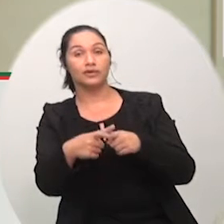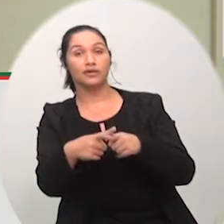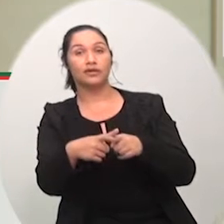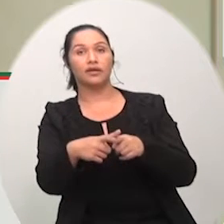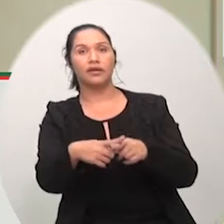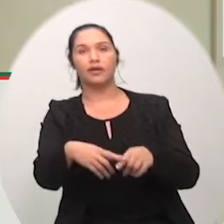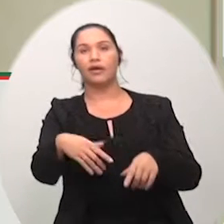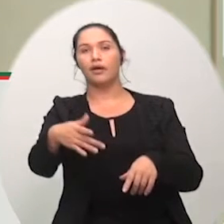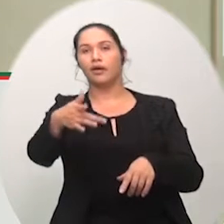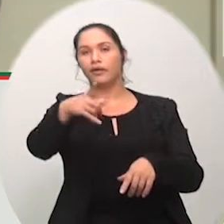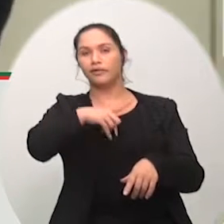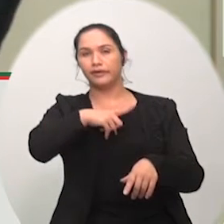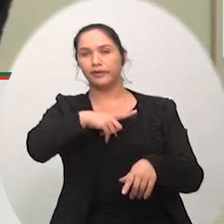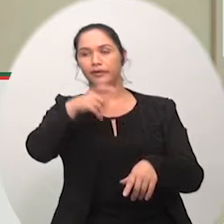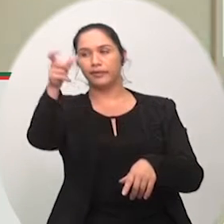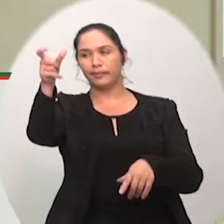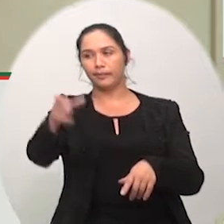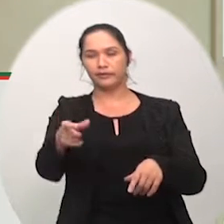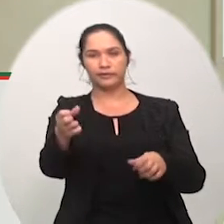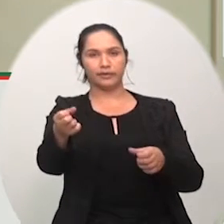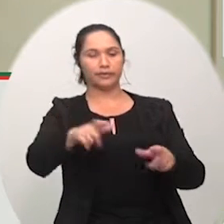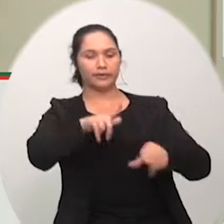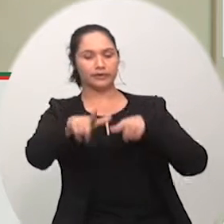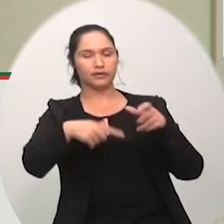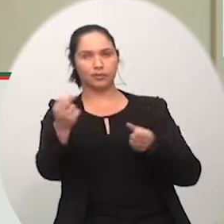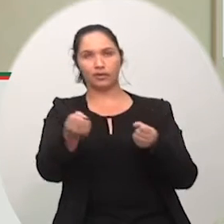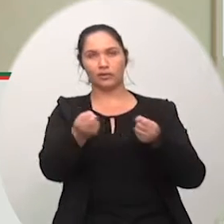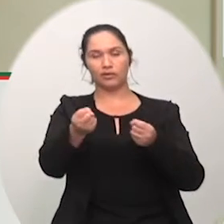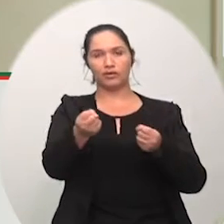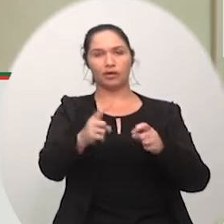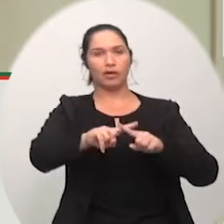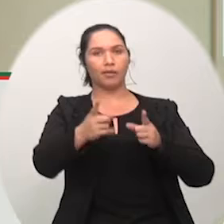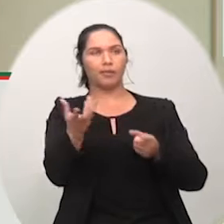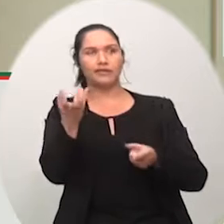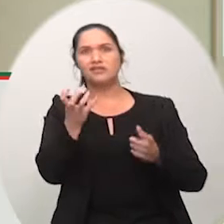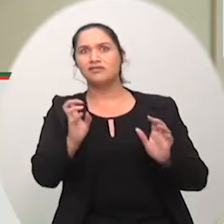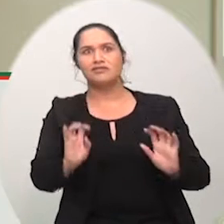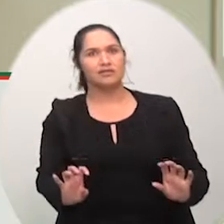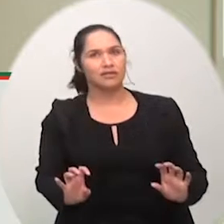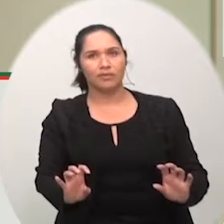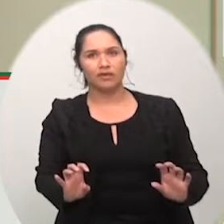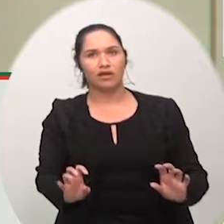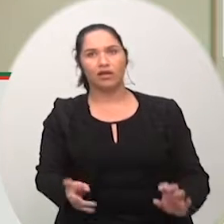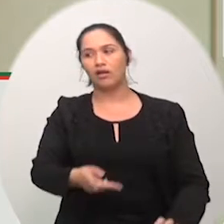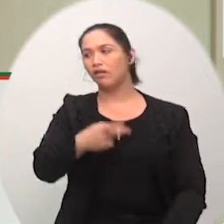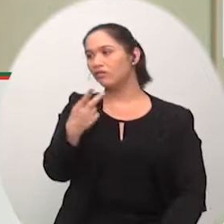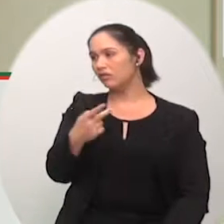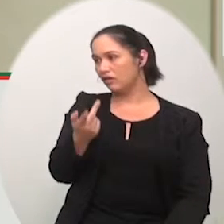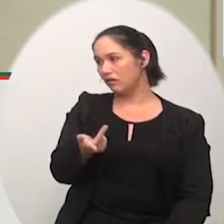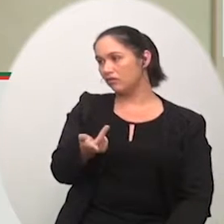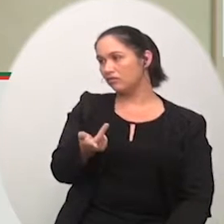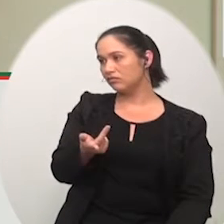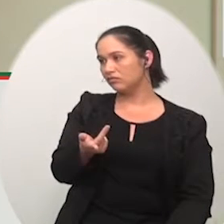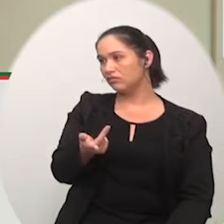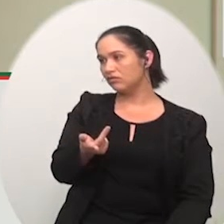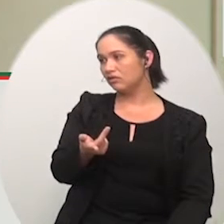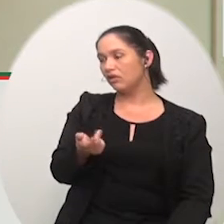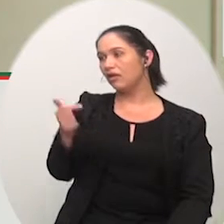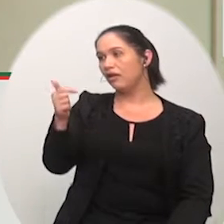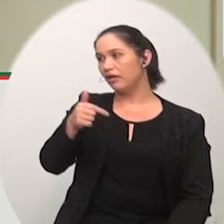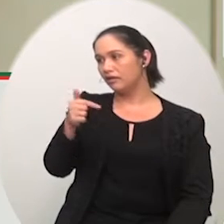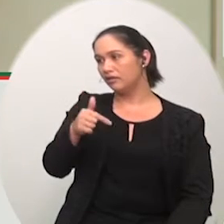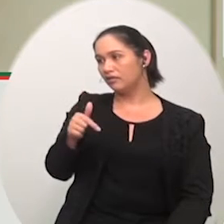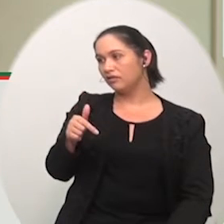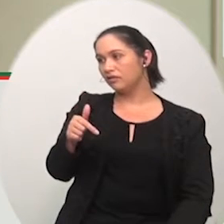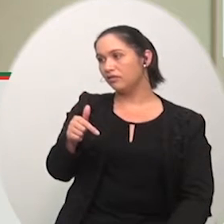nós temos aqui do lado na Isara a empresa Isarense que faz um papel bacana também onde o